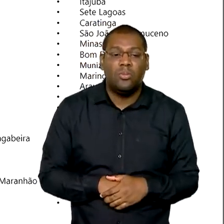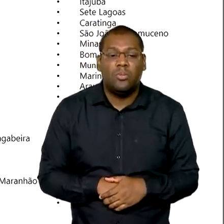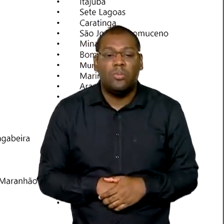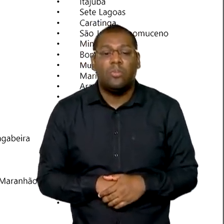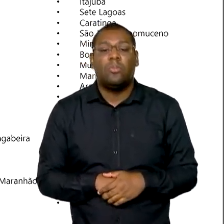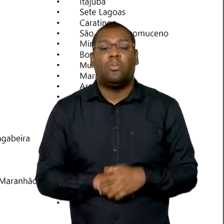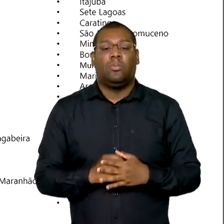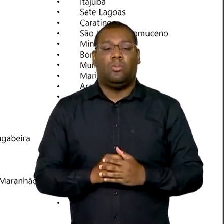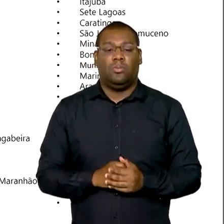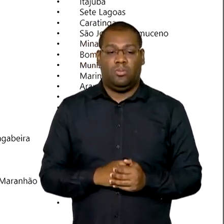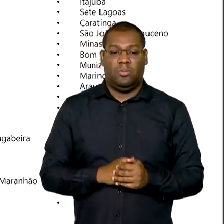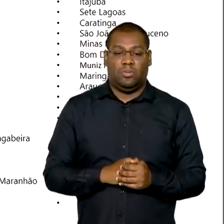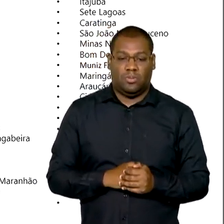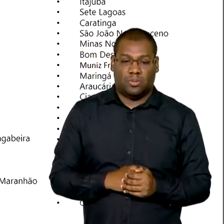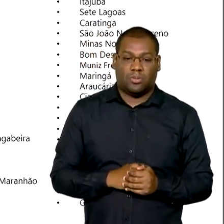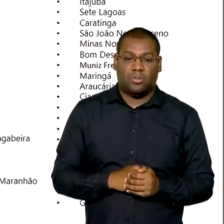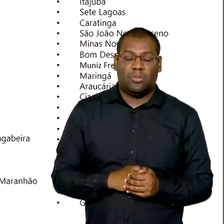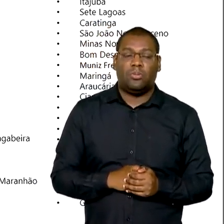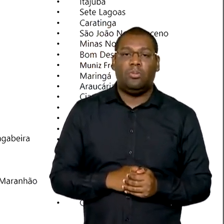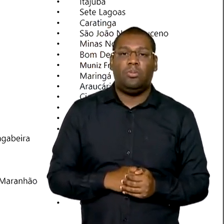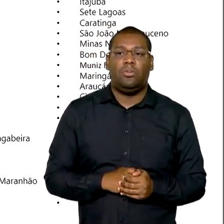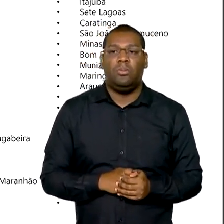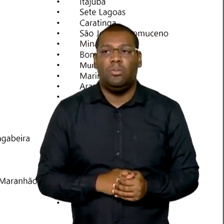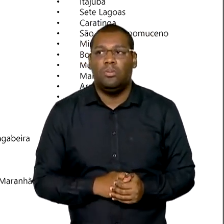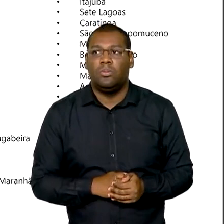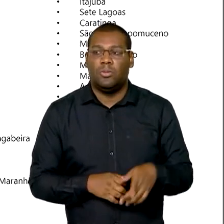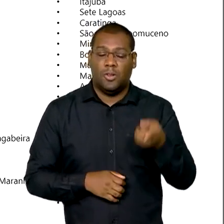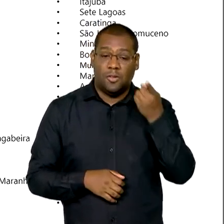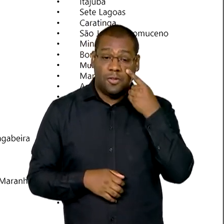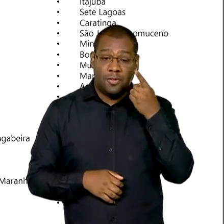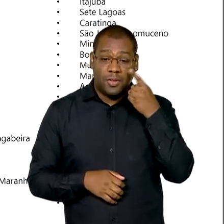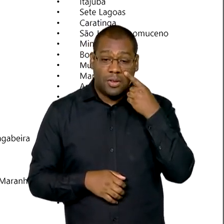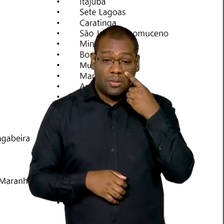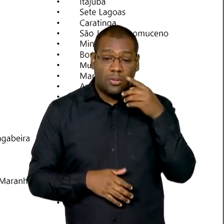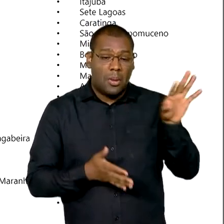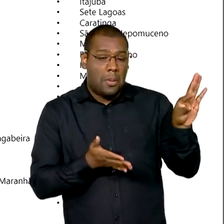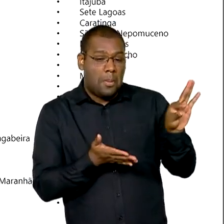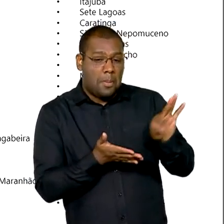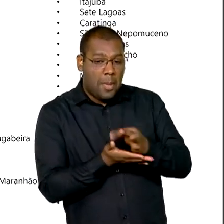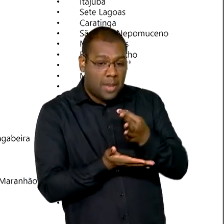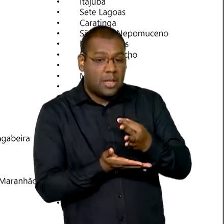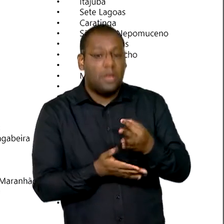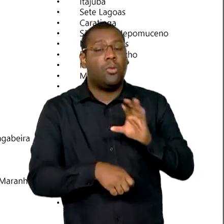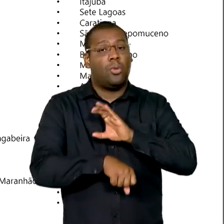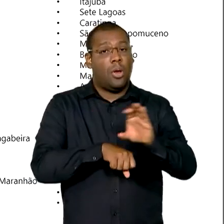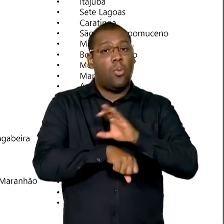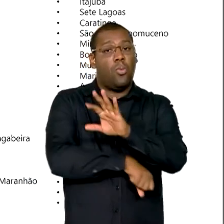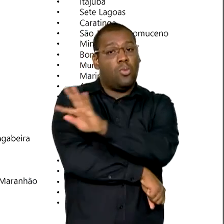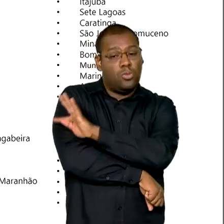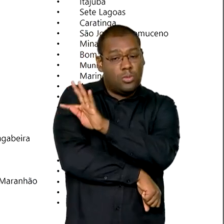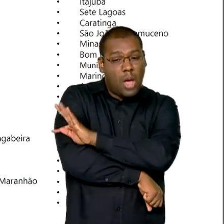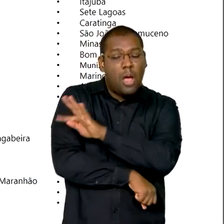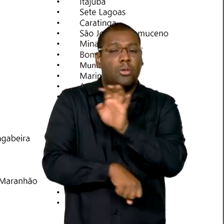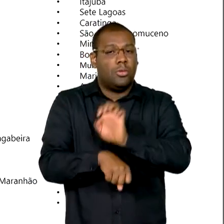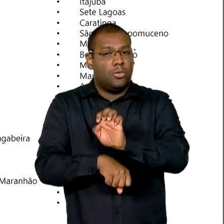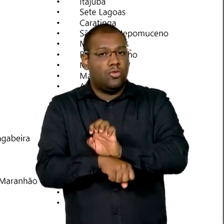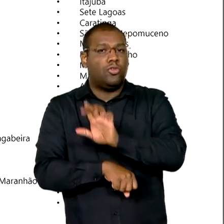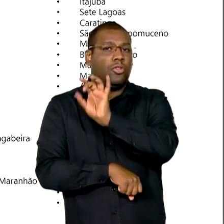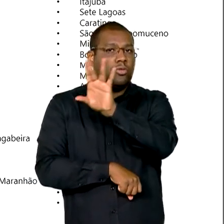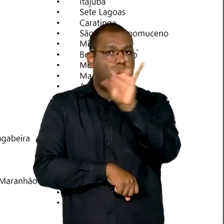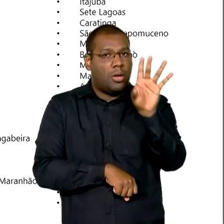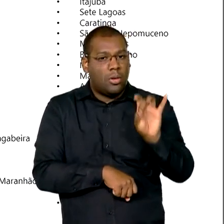demográficos, olhar a proporção de matrícula de ensino técnico ofertado também em cada estado, olhar a